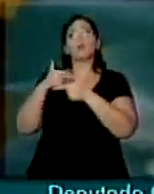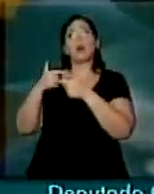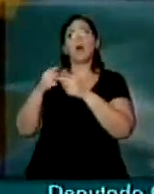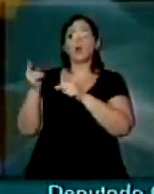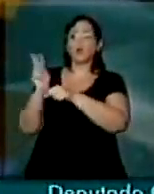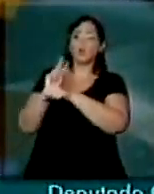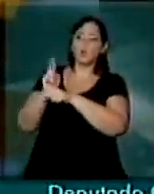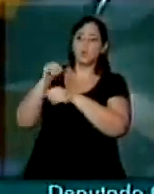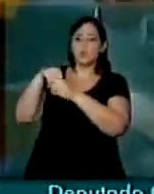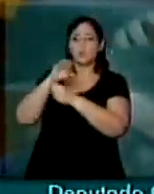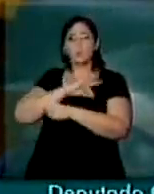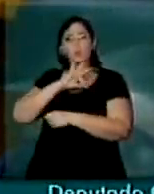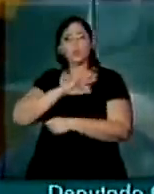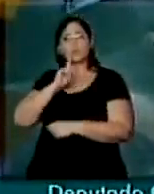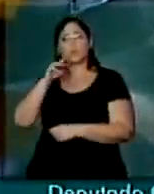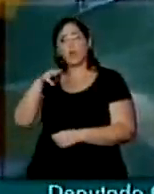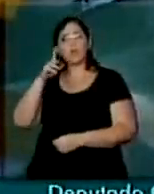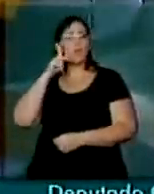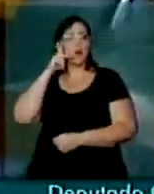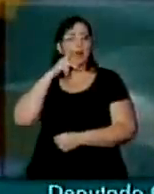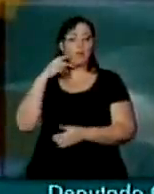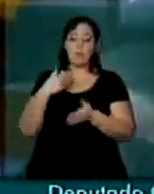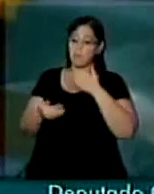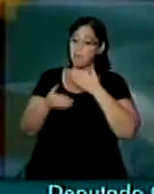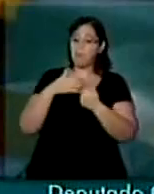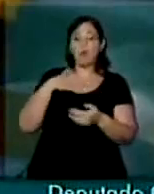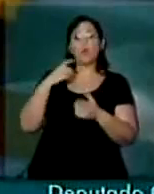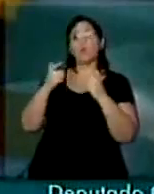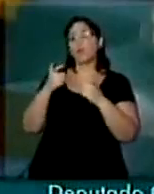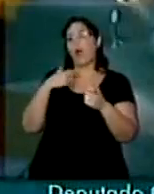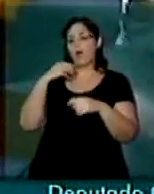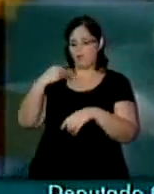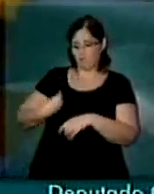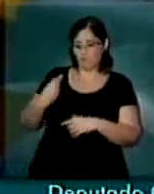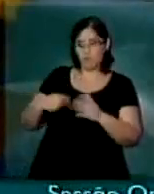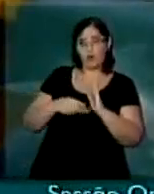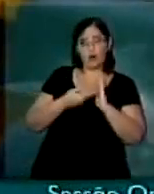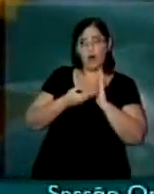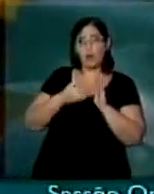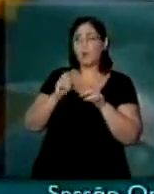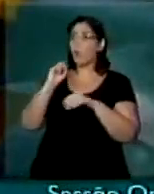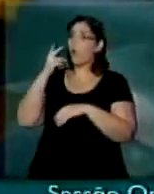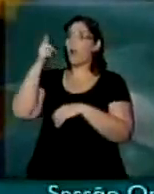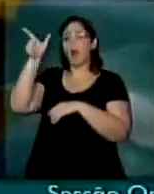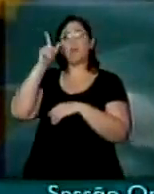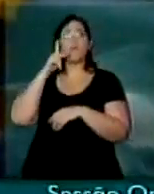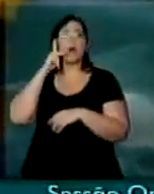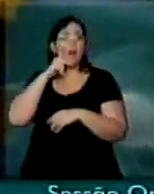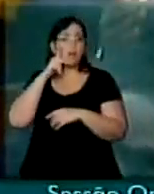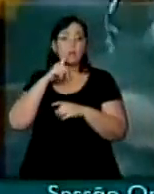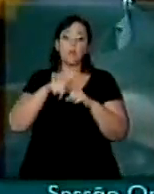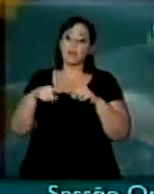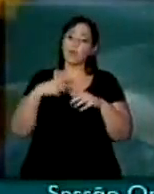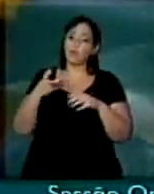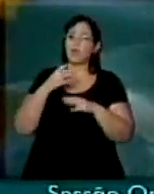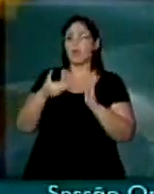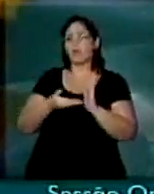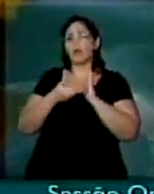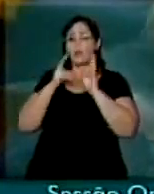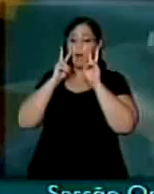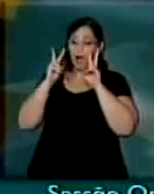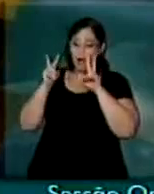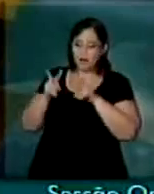da Polícia Militar da Paraíba, para mim tanto faz, está aqui como está lá, mas eu gostaria muito que esta casa pudesse ter um olhar